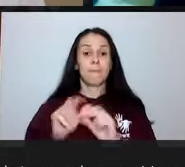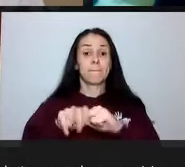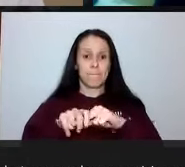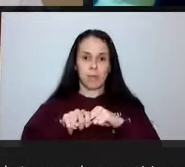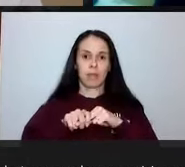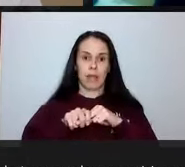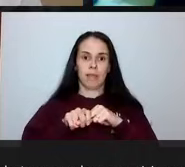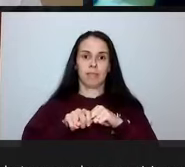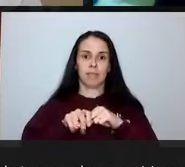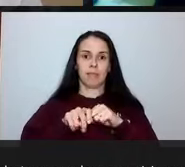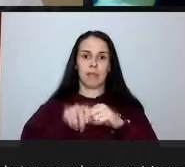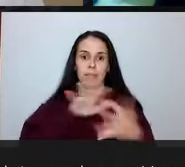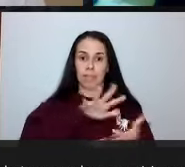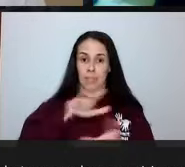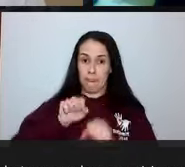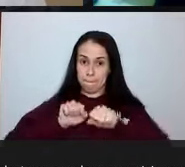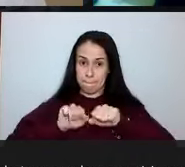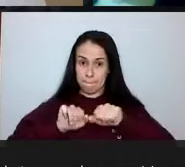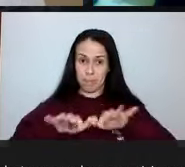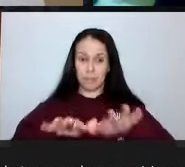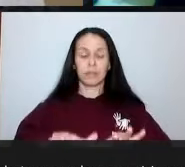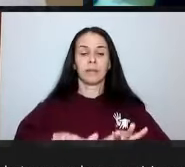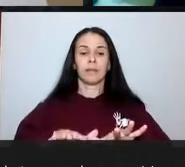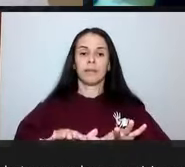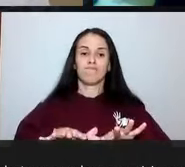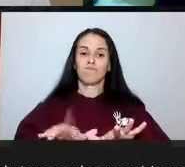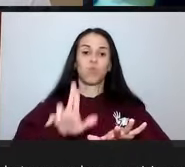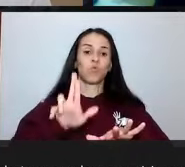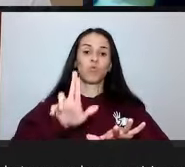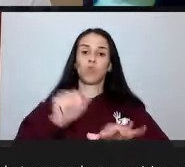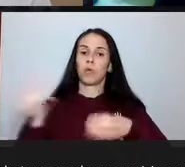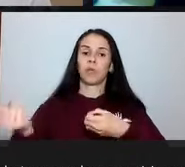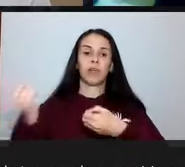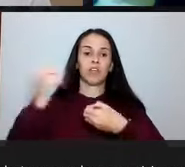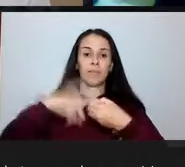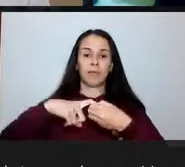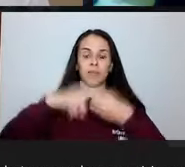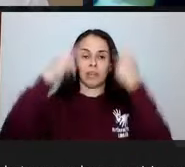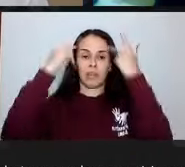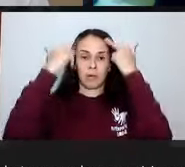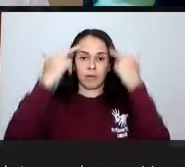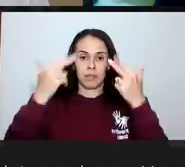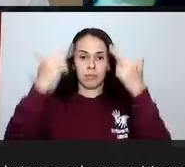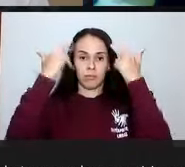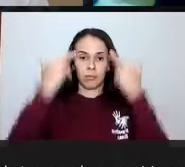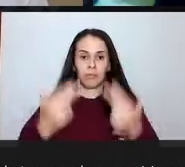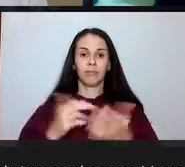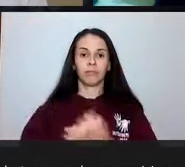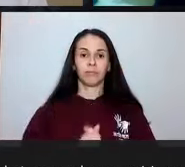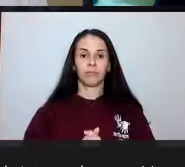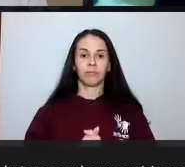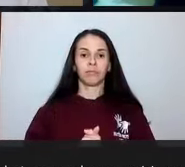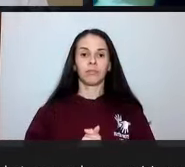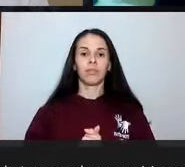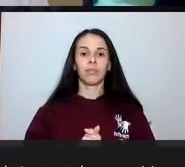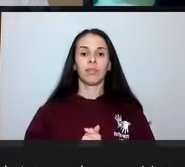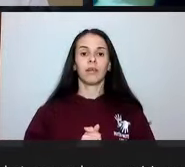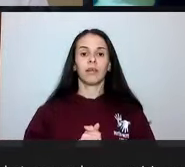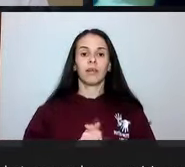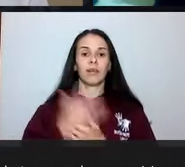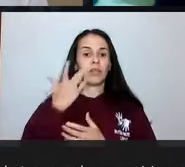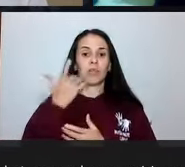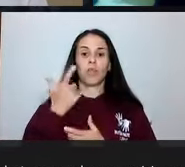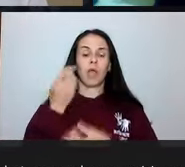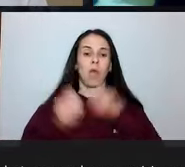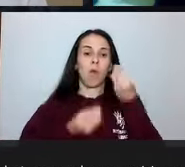nós vamos voltar à normalidade e os nossos custos vão ser absorvidos. Não serão.